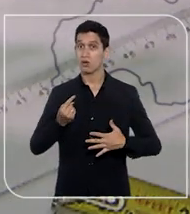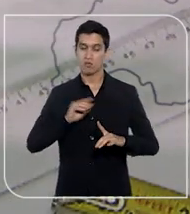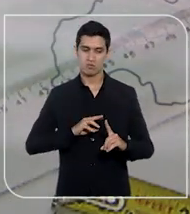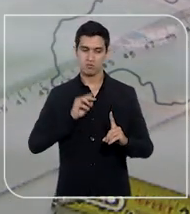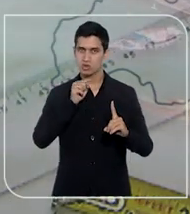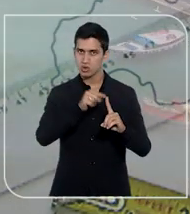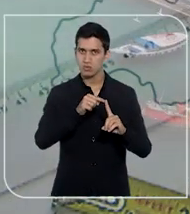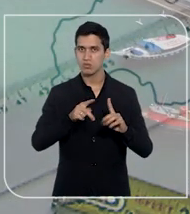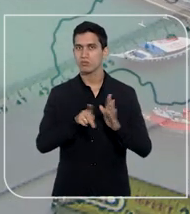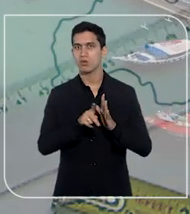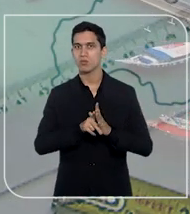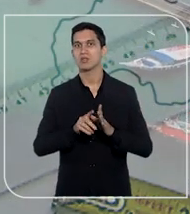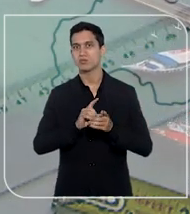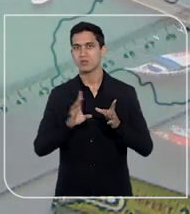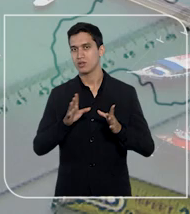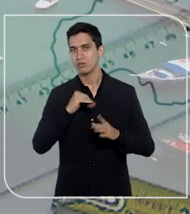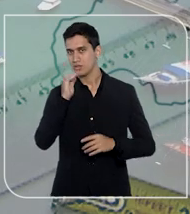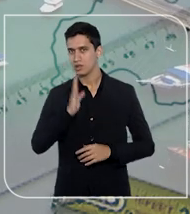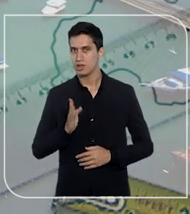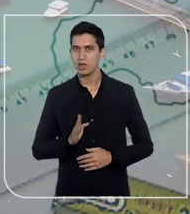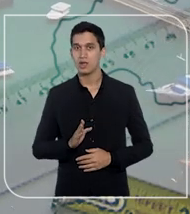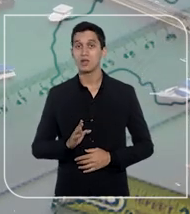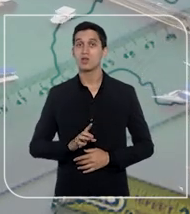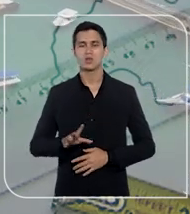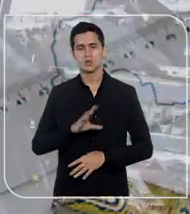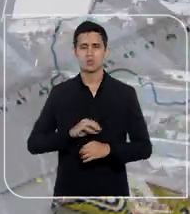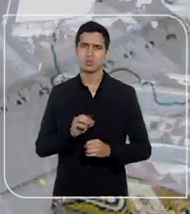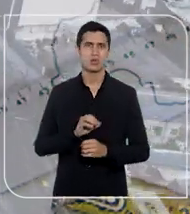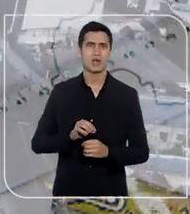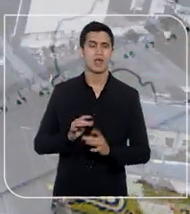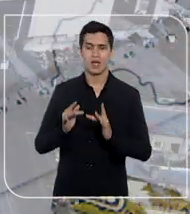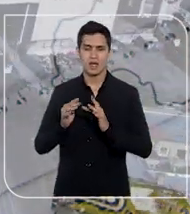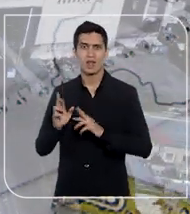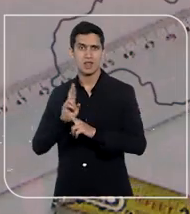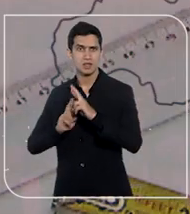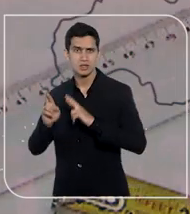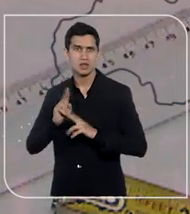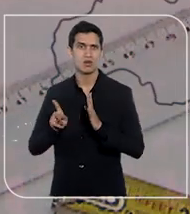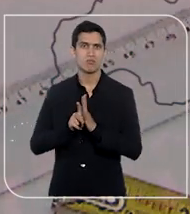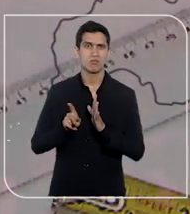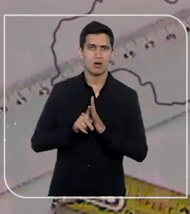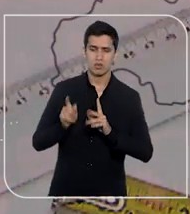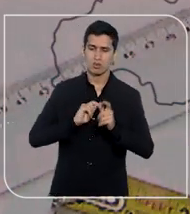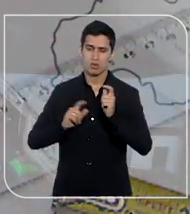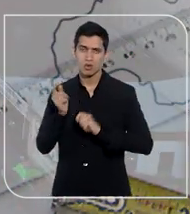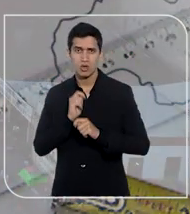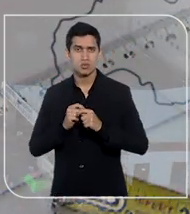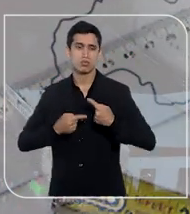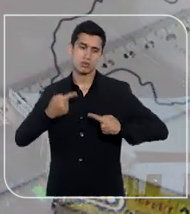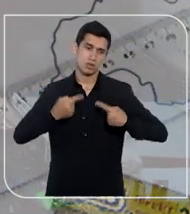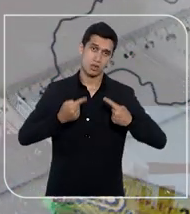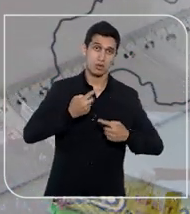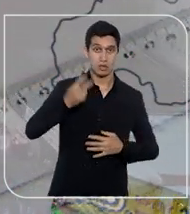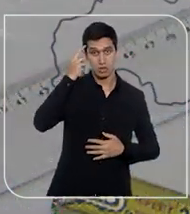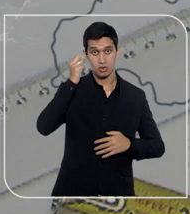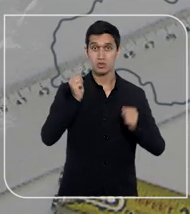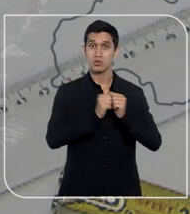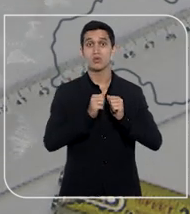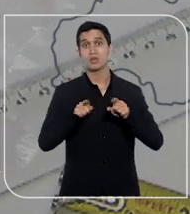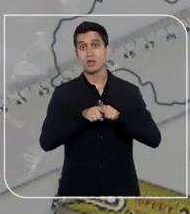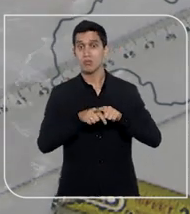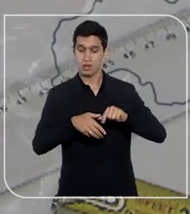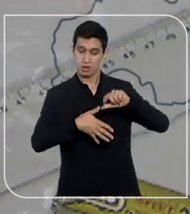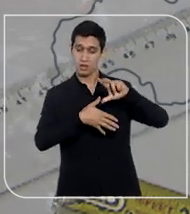para a diplomacia brasileira, estreitar os laços econômicos, políticos, sociais e culturais com as nações latino